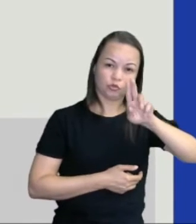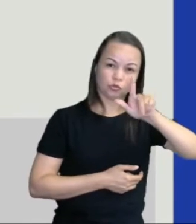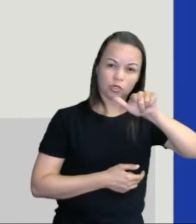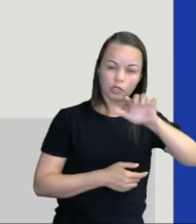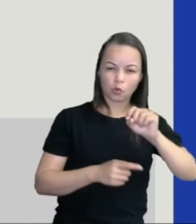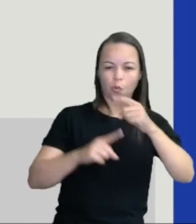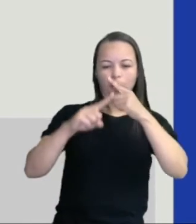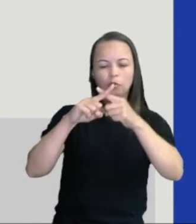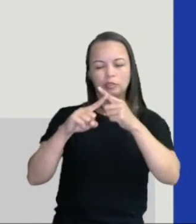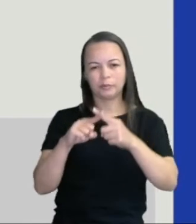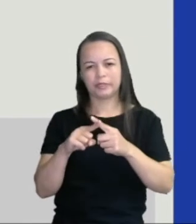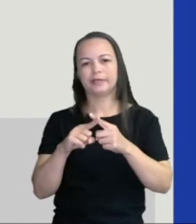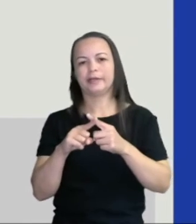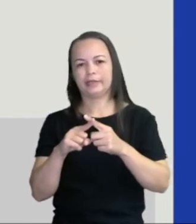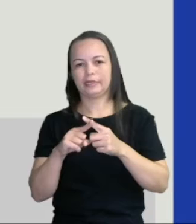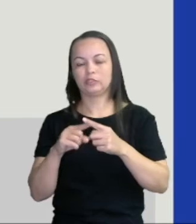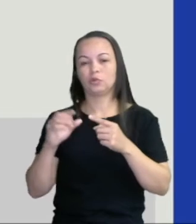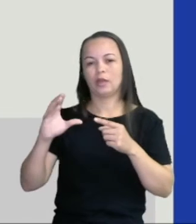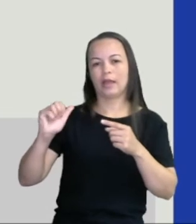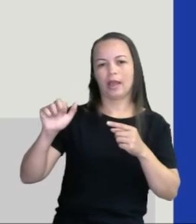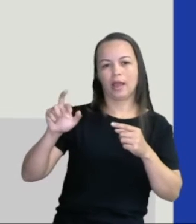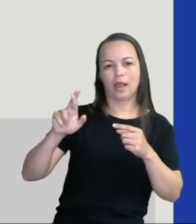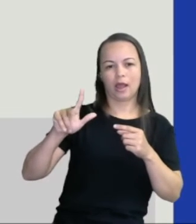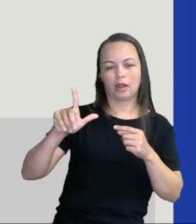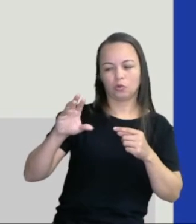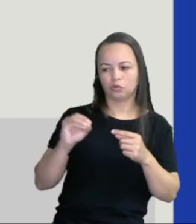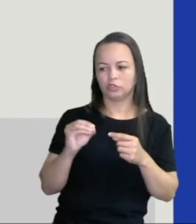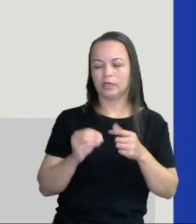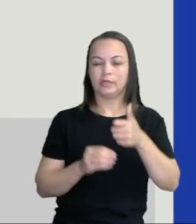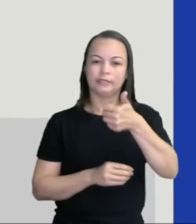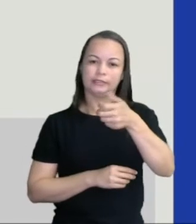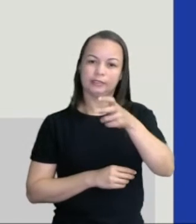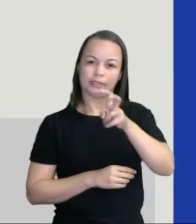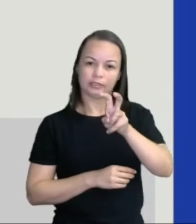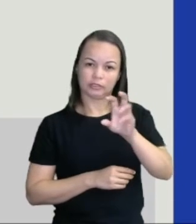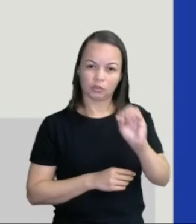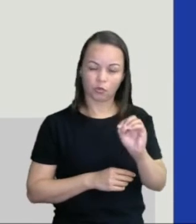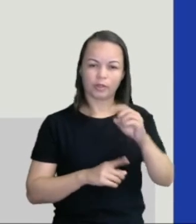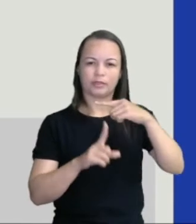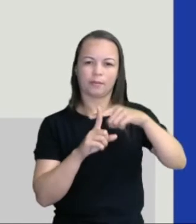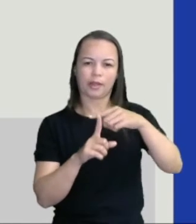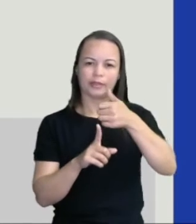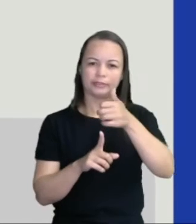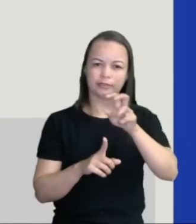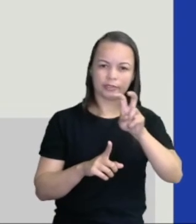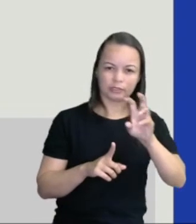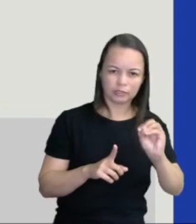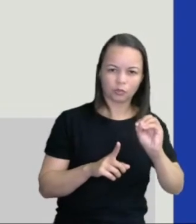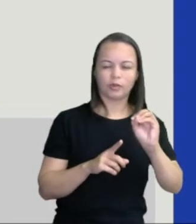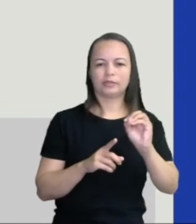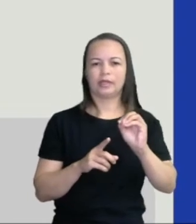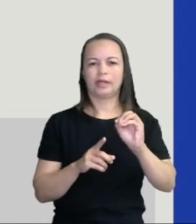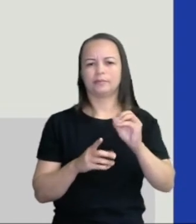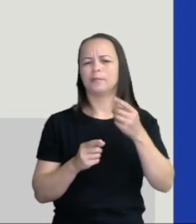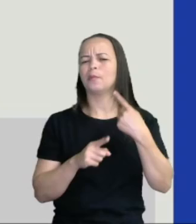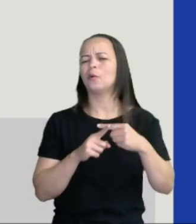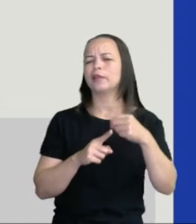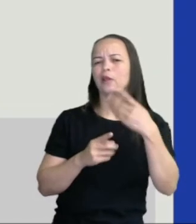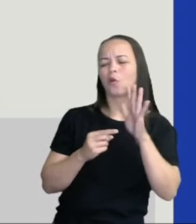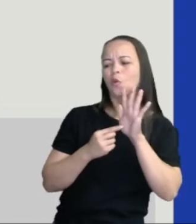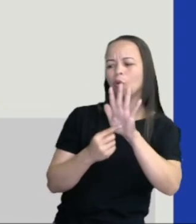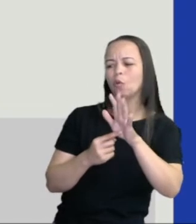Carlos. Então, 150 mais 150. Por que a senhora botou aí uma adição? Soma de parcelas iguais.